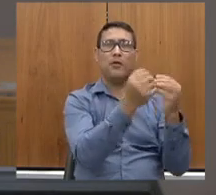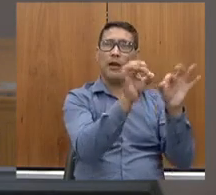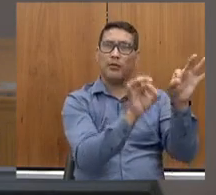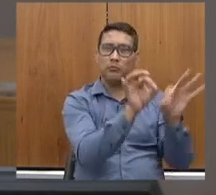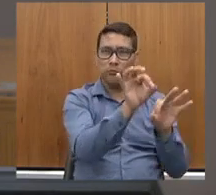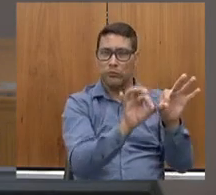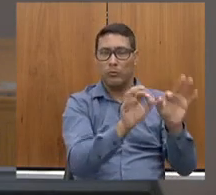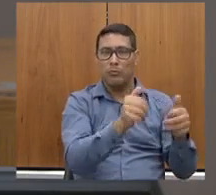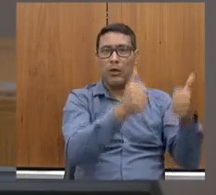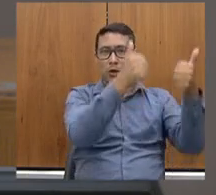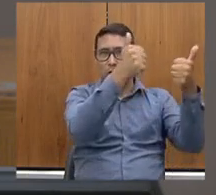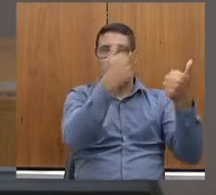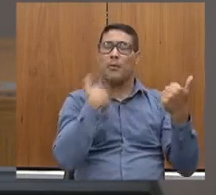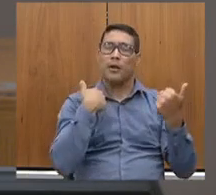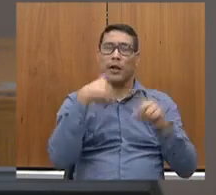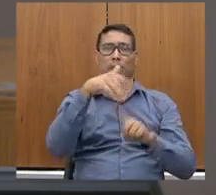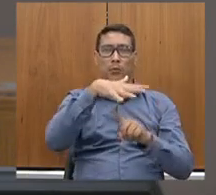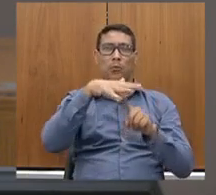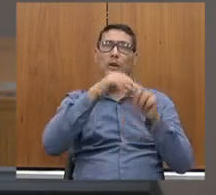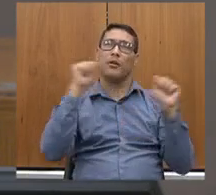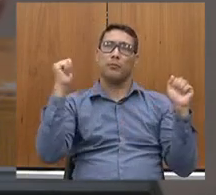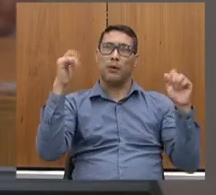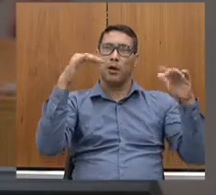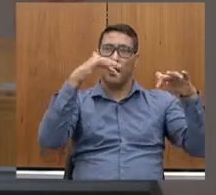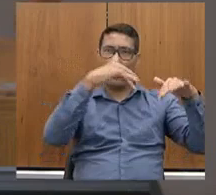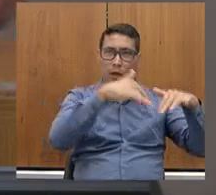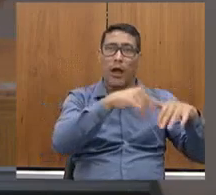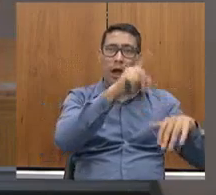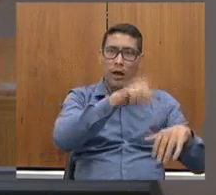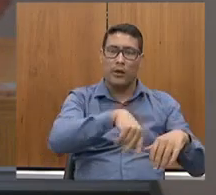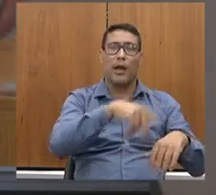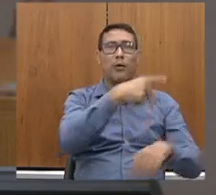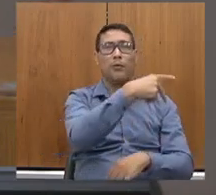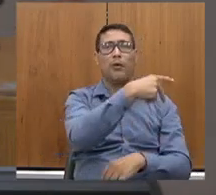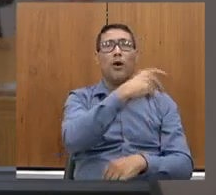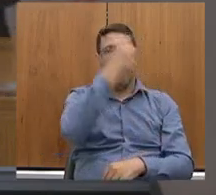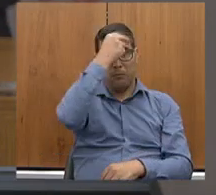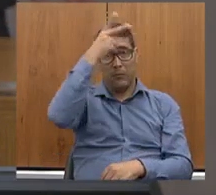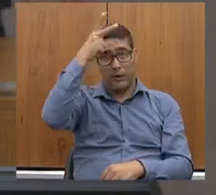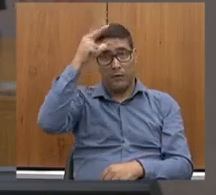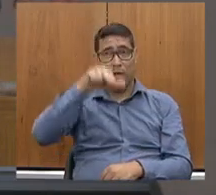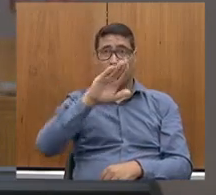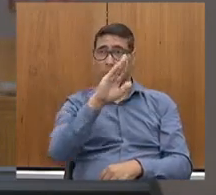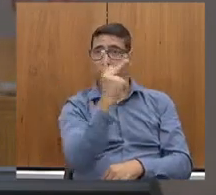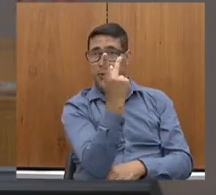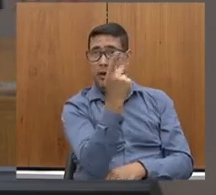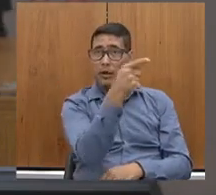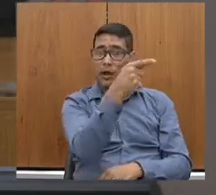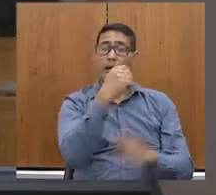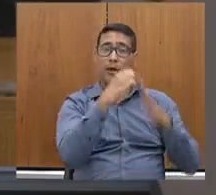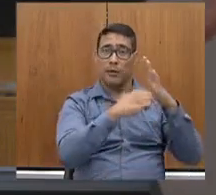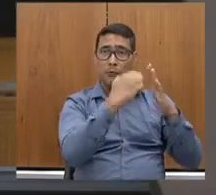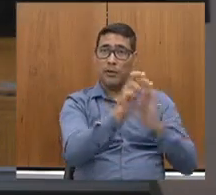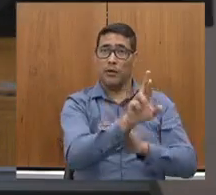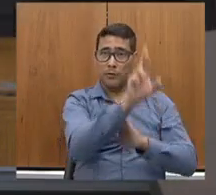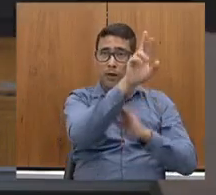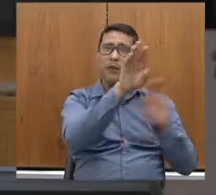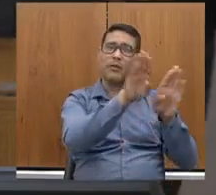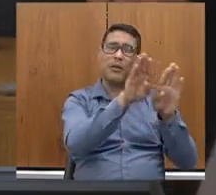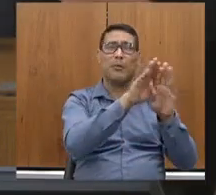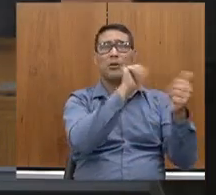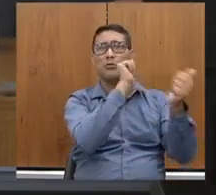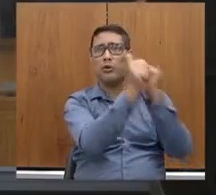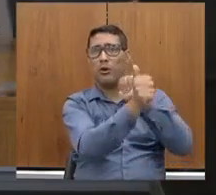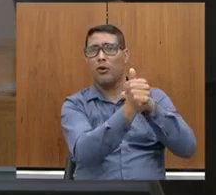usufruir. Até o prefeito de Belo Horizonte já ajustou com a concessionária que os jogos escolares